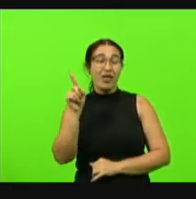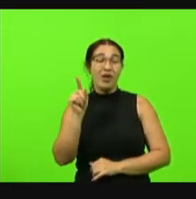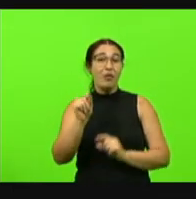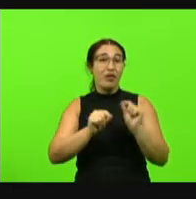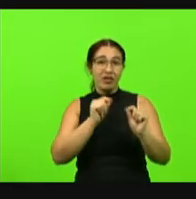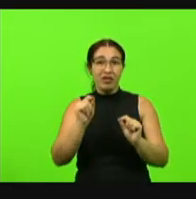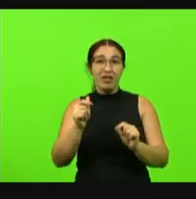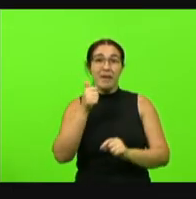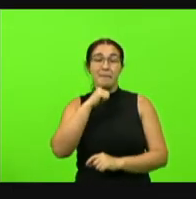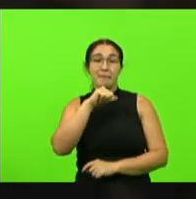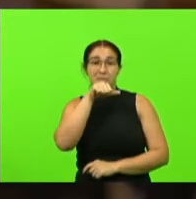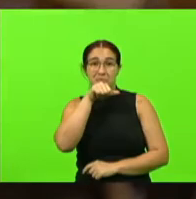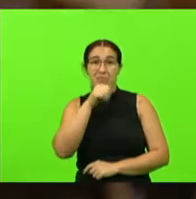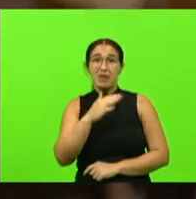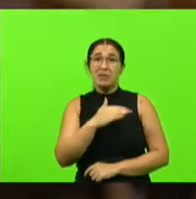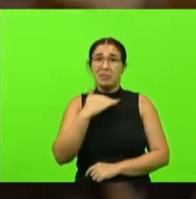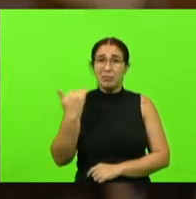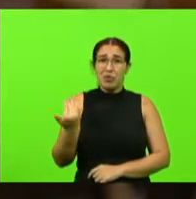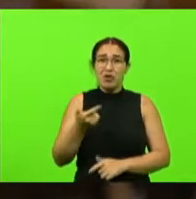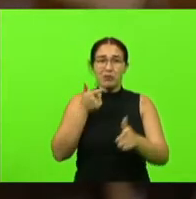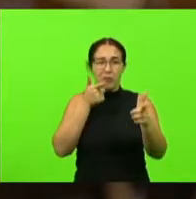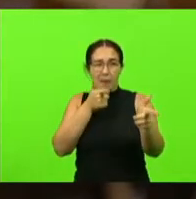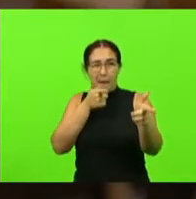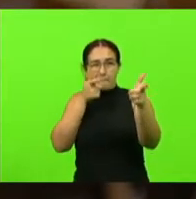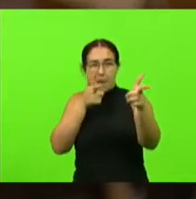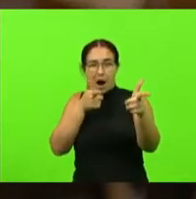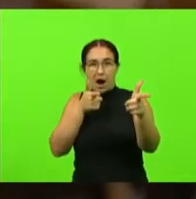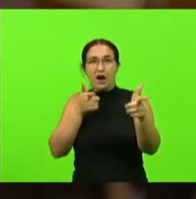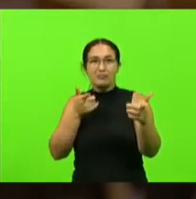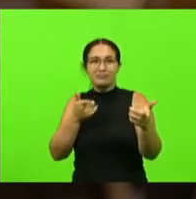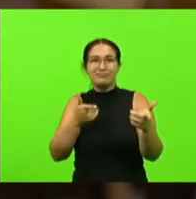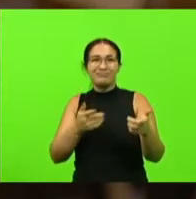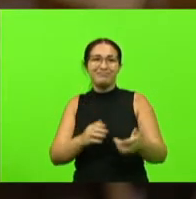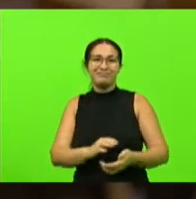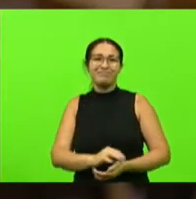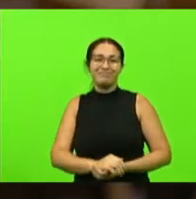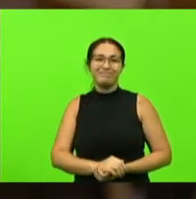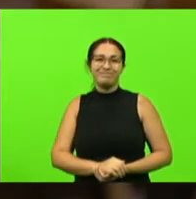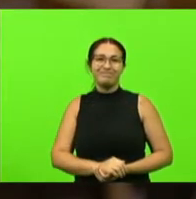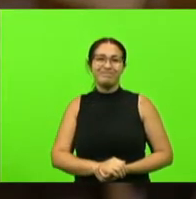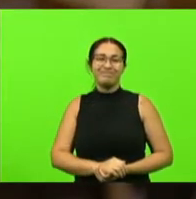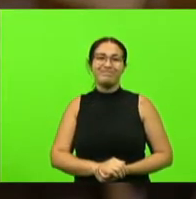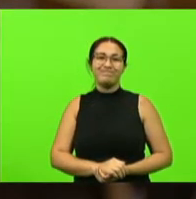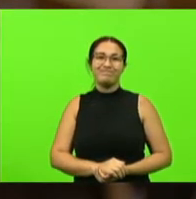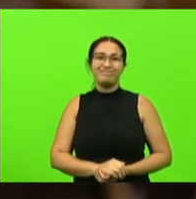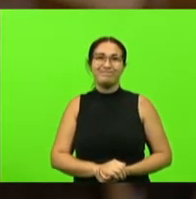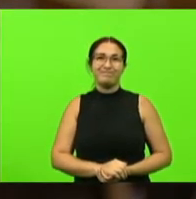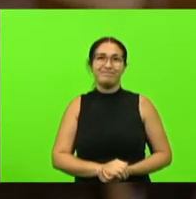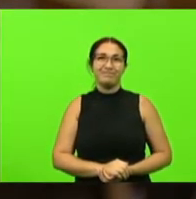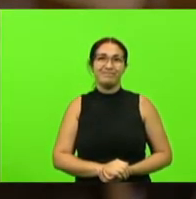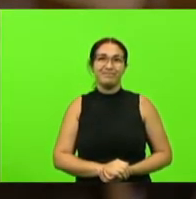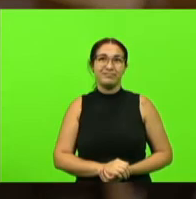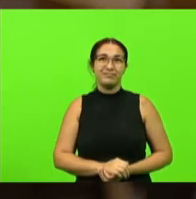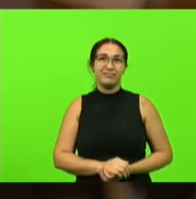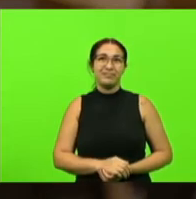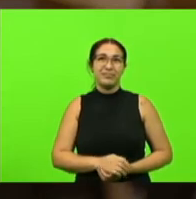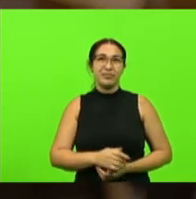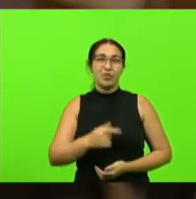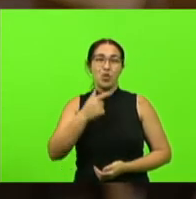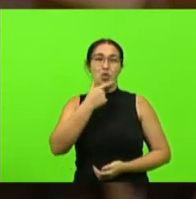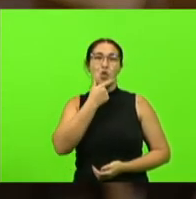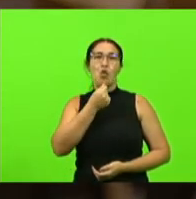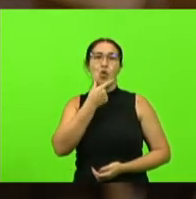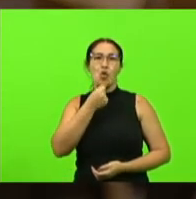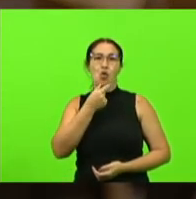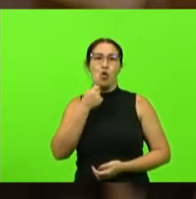por uma com uma daquelas armas que a gente chama de mira telescópica um verdadeiro bacanão né que deve ter